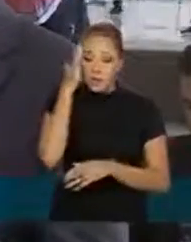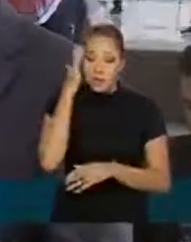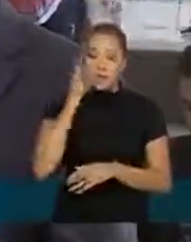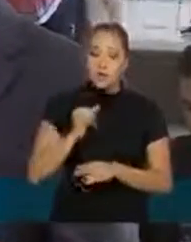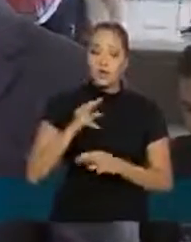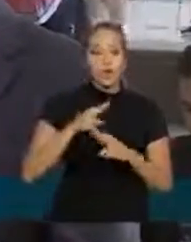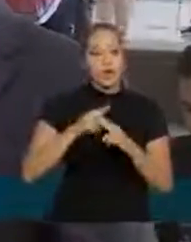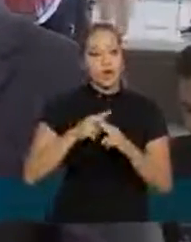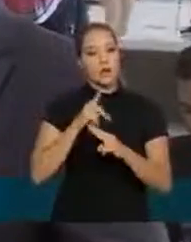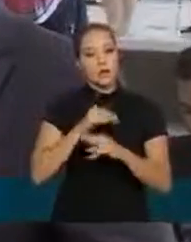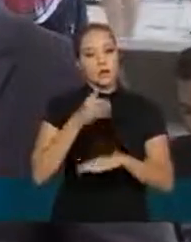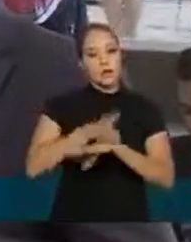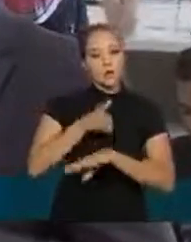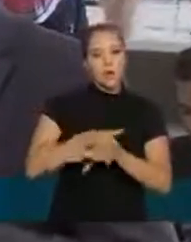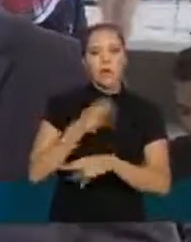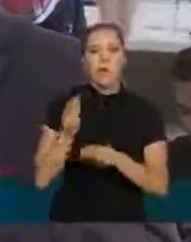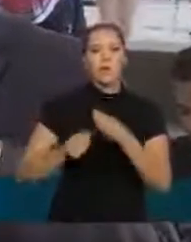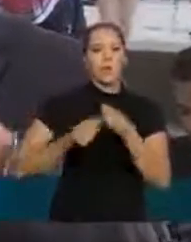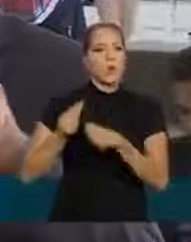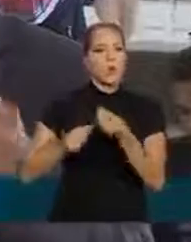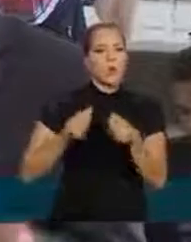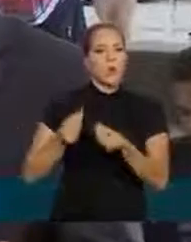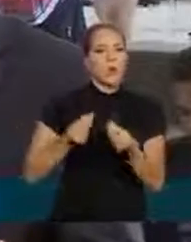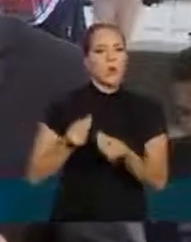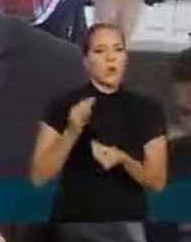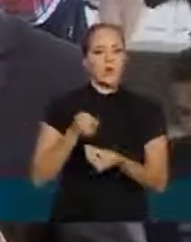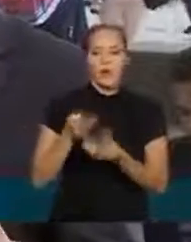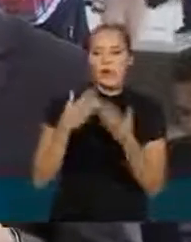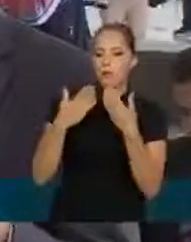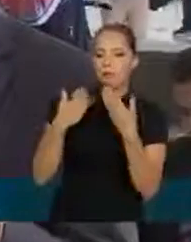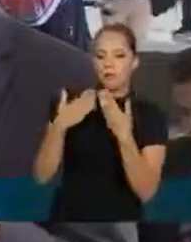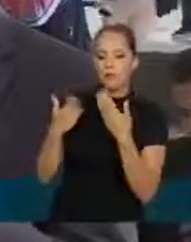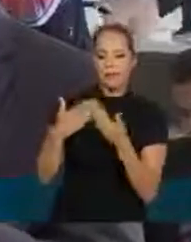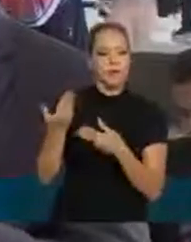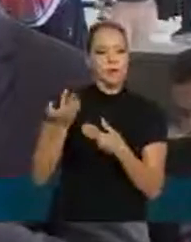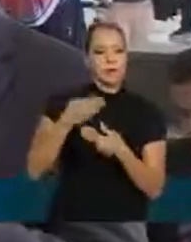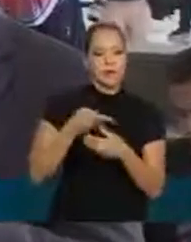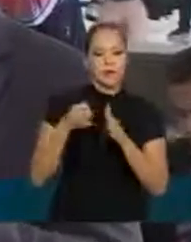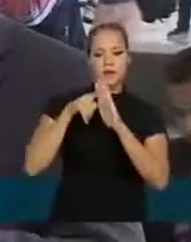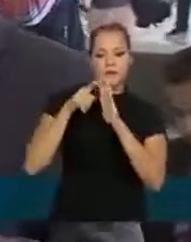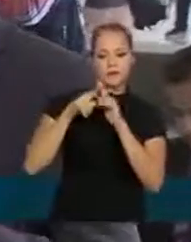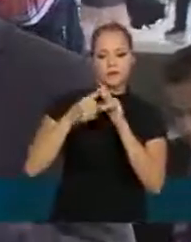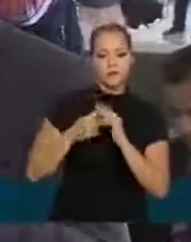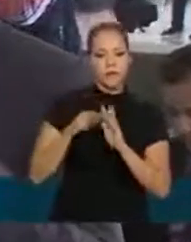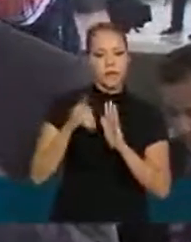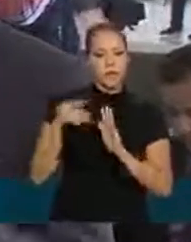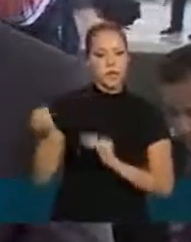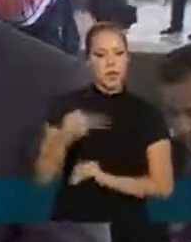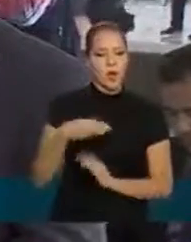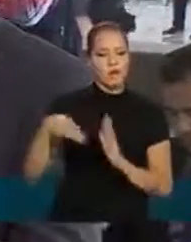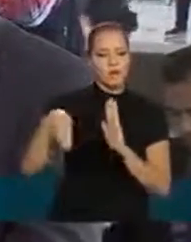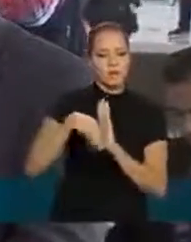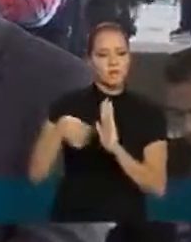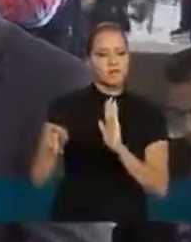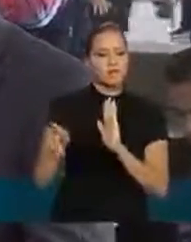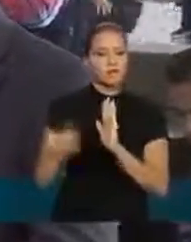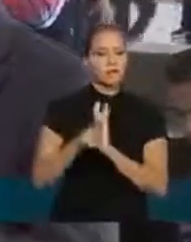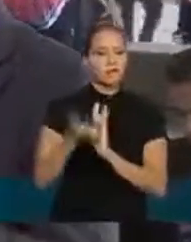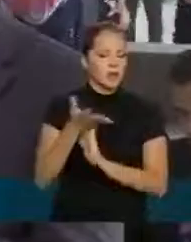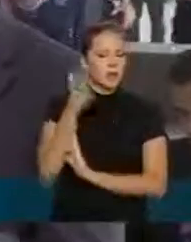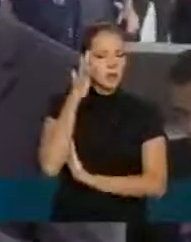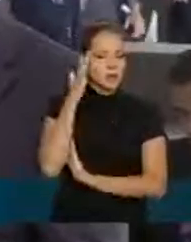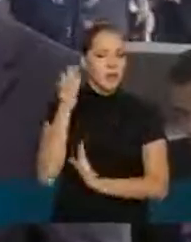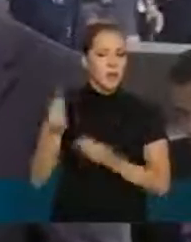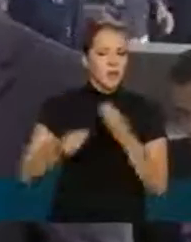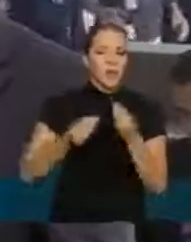a Caixa vai participar disso como é que está a conversa para essa edição se eu não me engano seria uma nova medida provisória então gostaria de saber